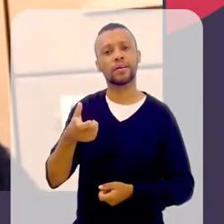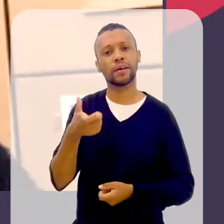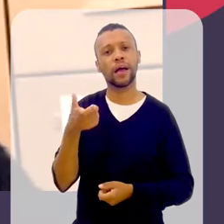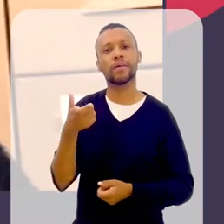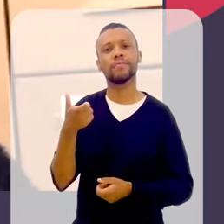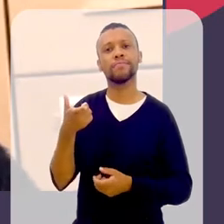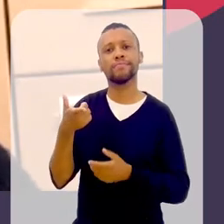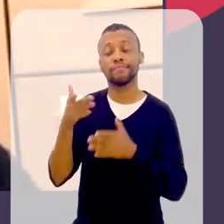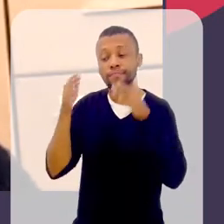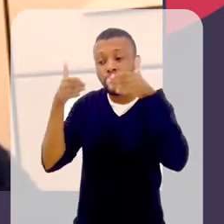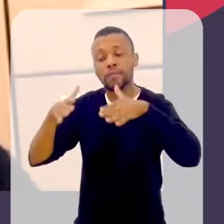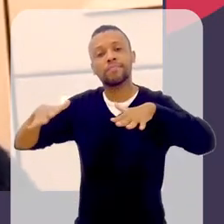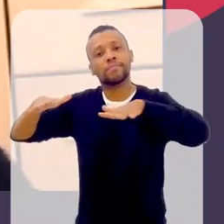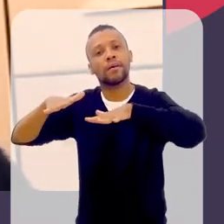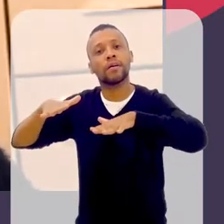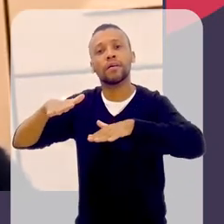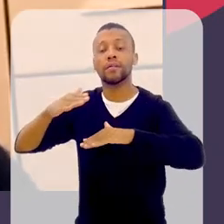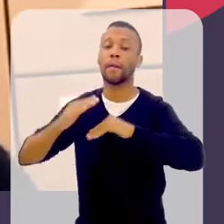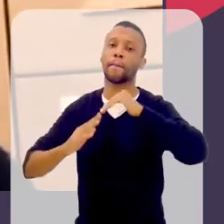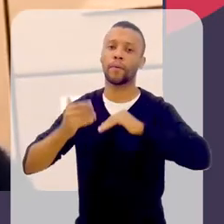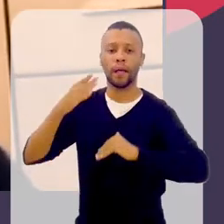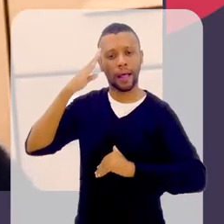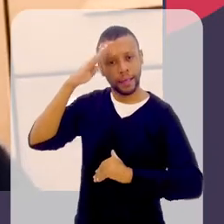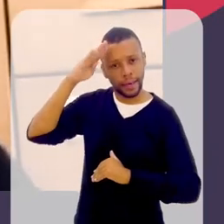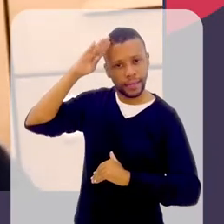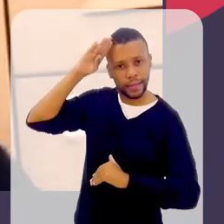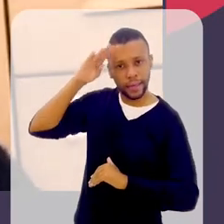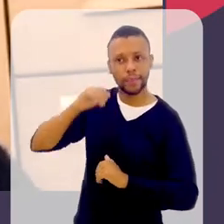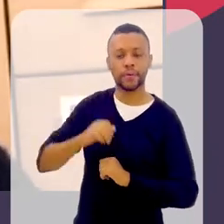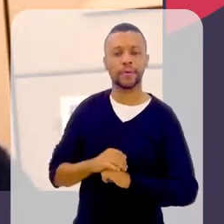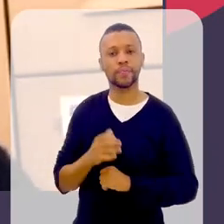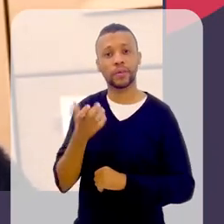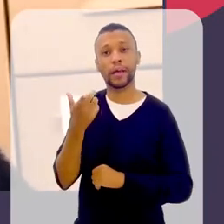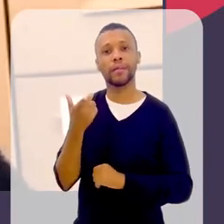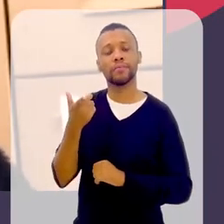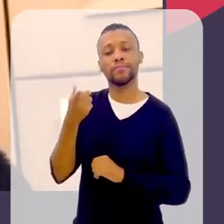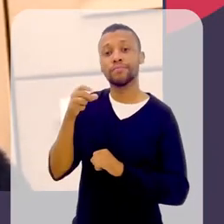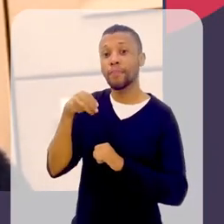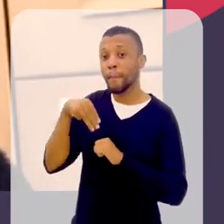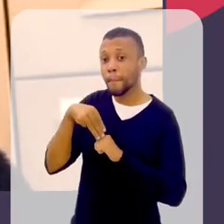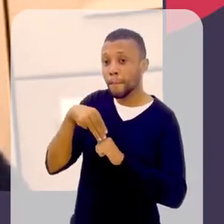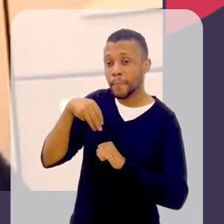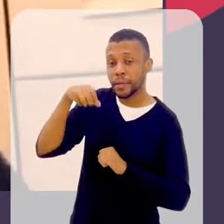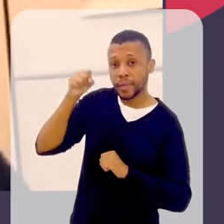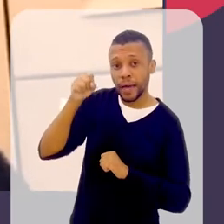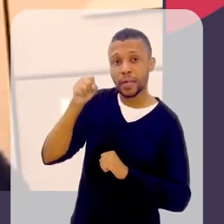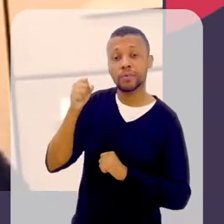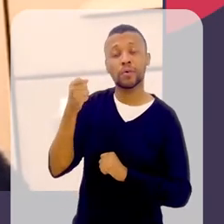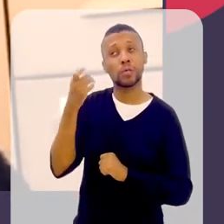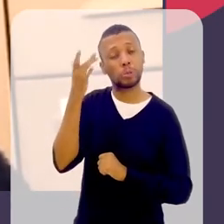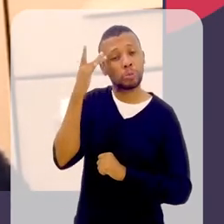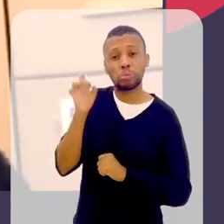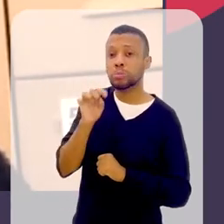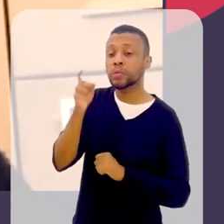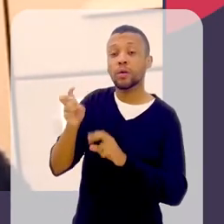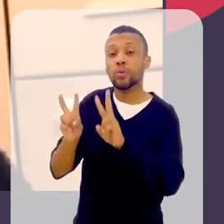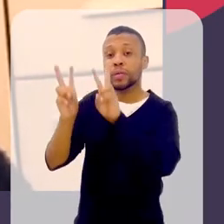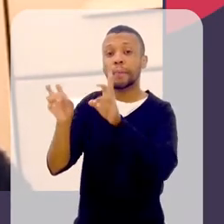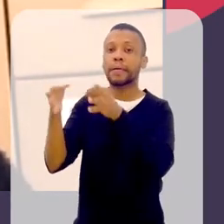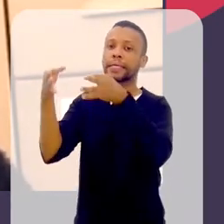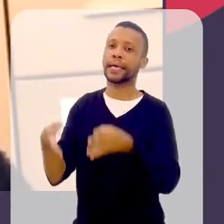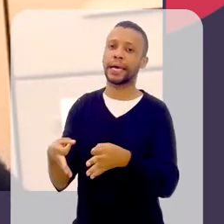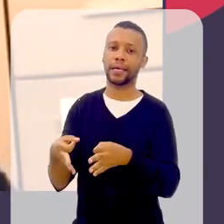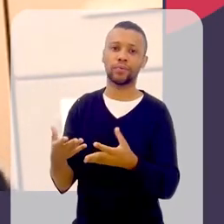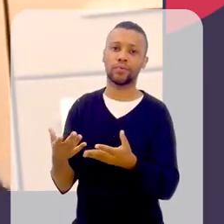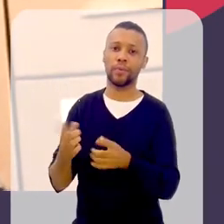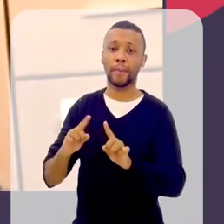Sim, com certeza. Eu quero seguir a sua carreira acadêmica. Eu quero seguir fazendo mestrado. Só não sei exatamente aonde, ainda